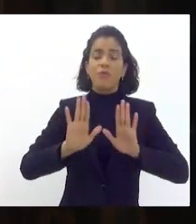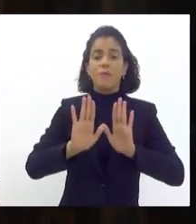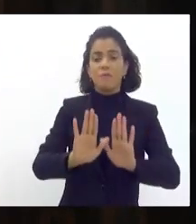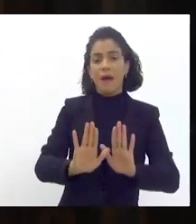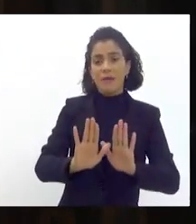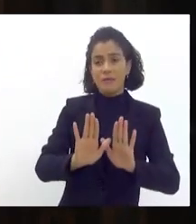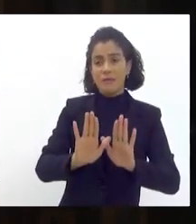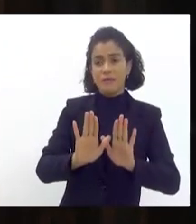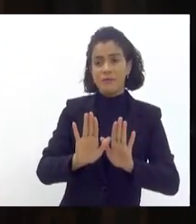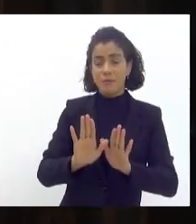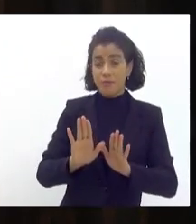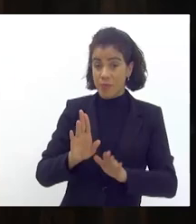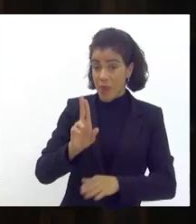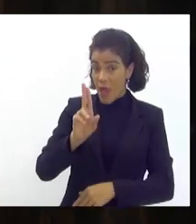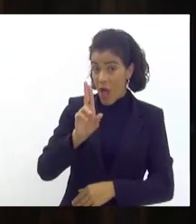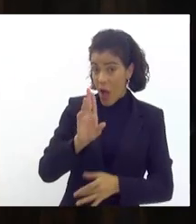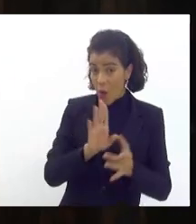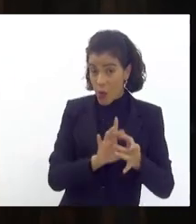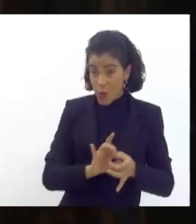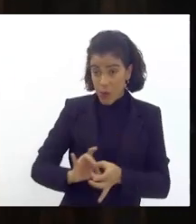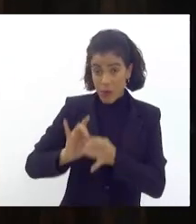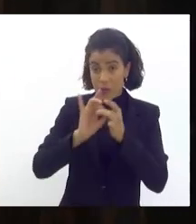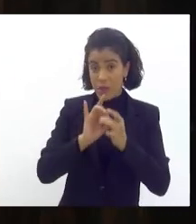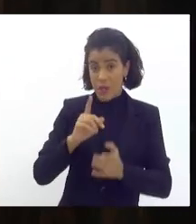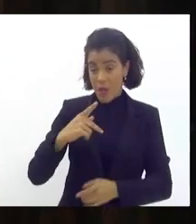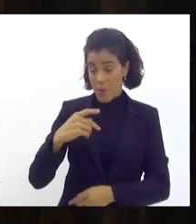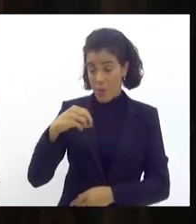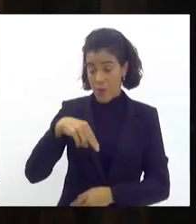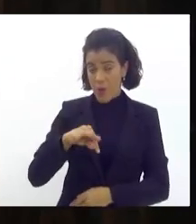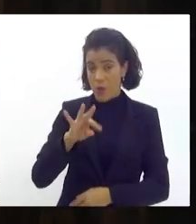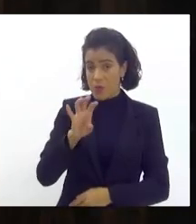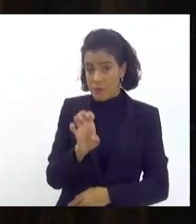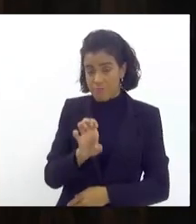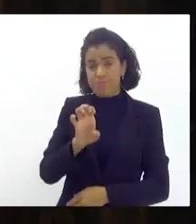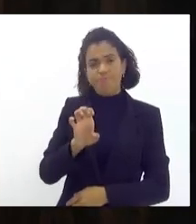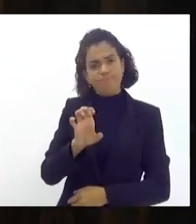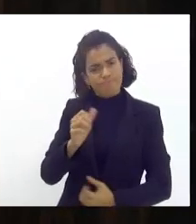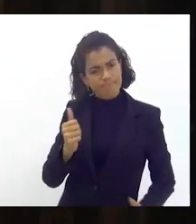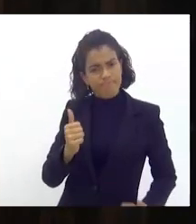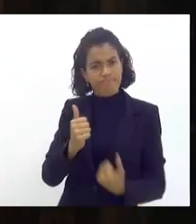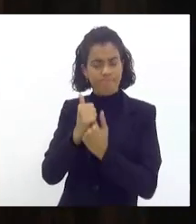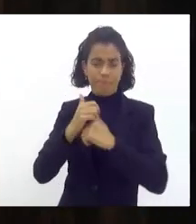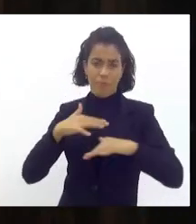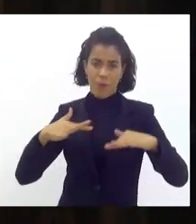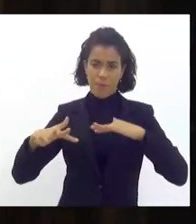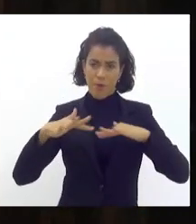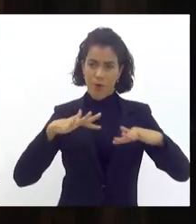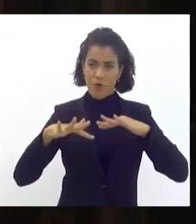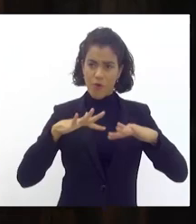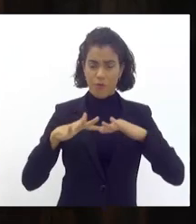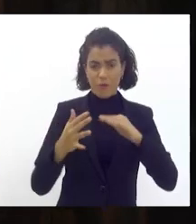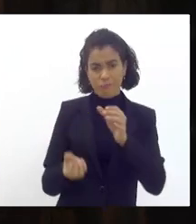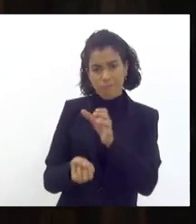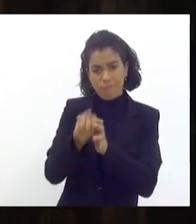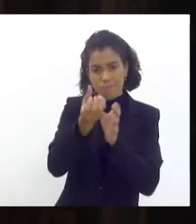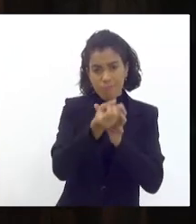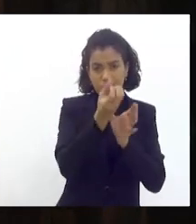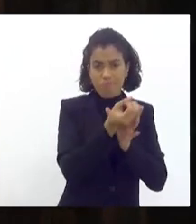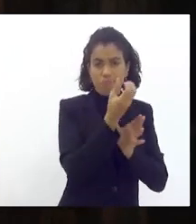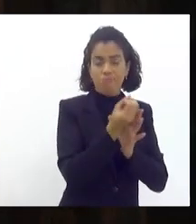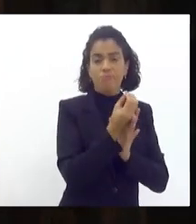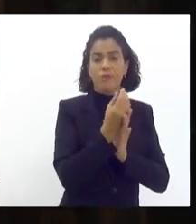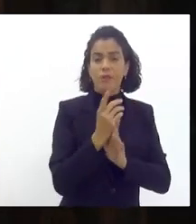queria dizer o seguinte, a Unidas da Ponte apoia com veemência todo o movimento que vem sendo construído naturalmente,